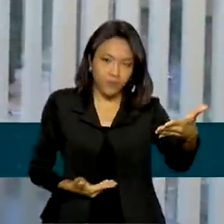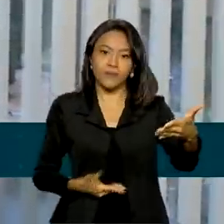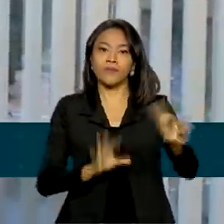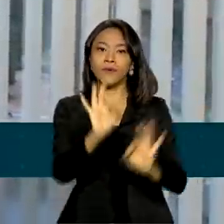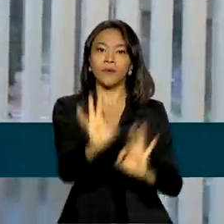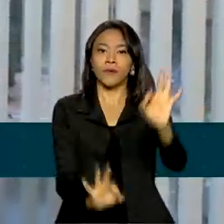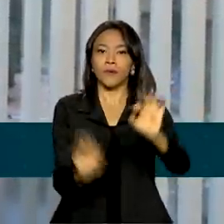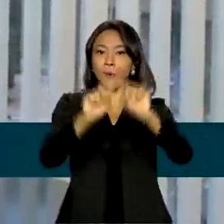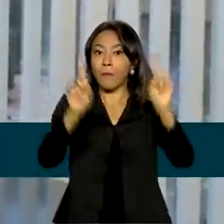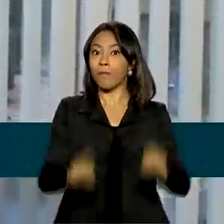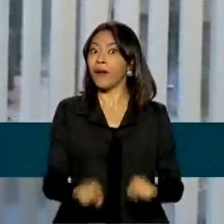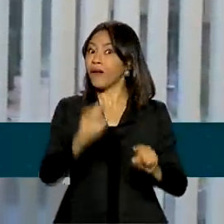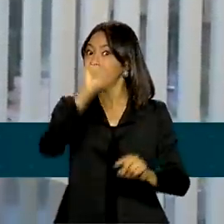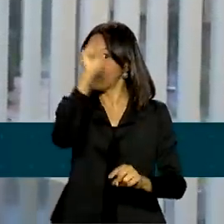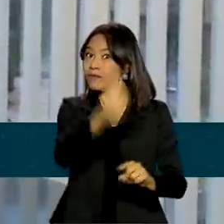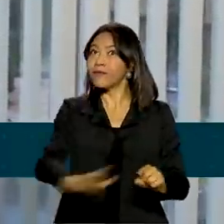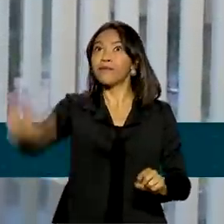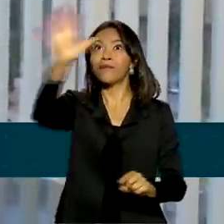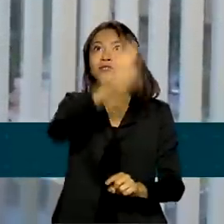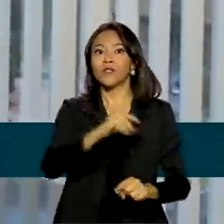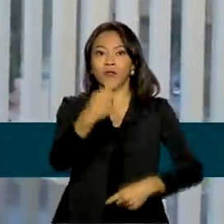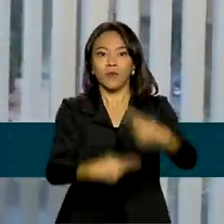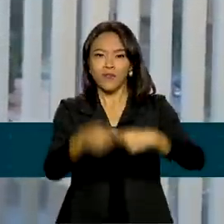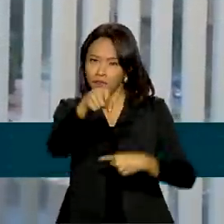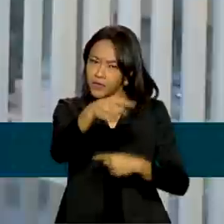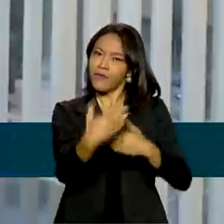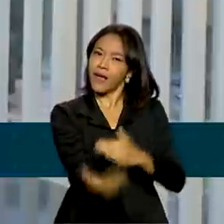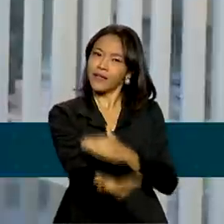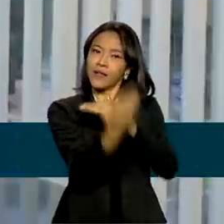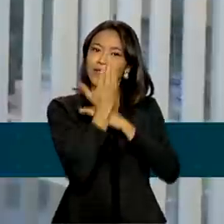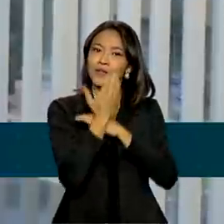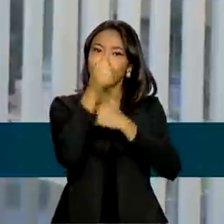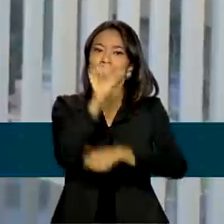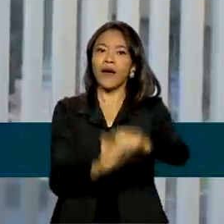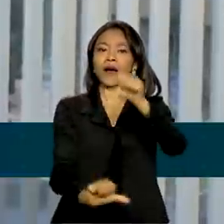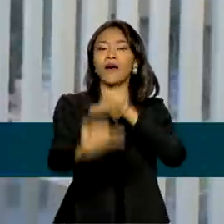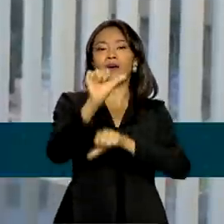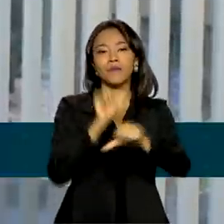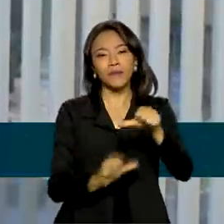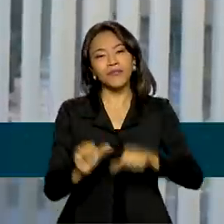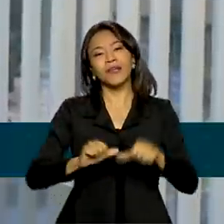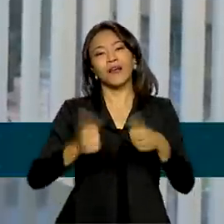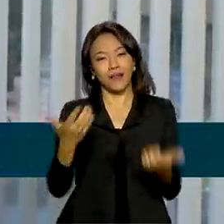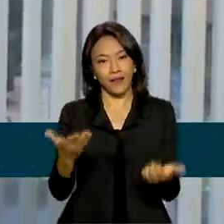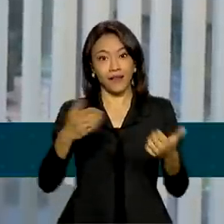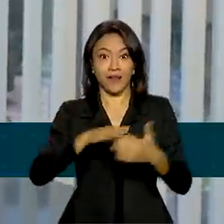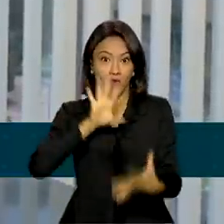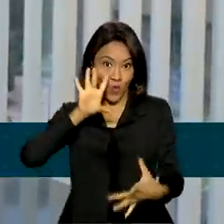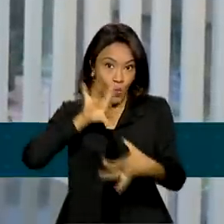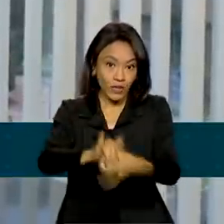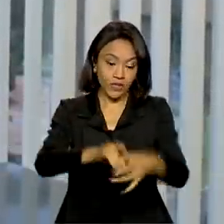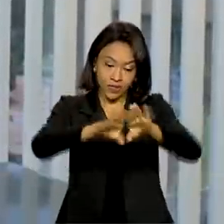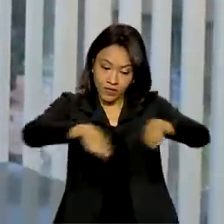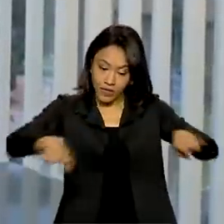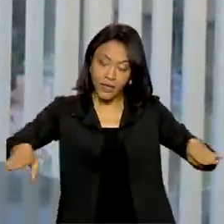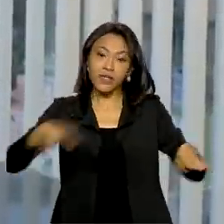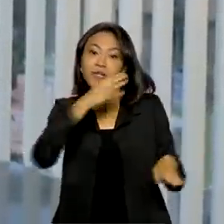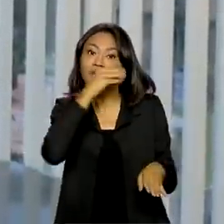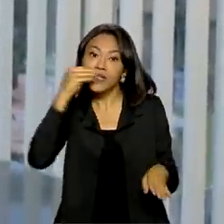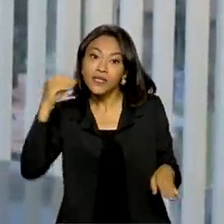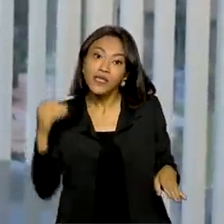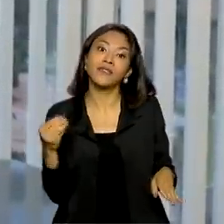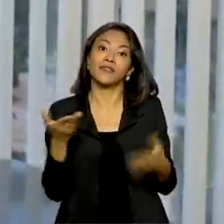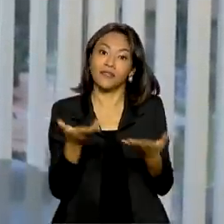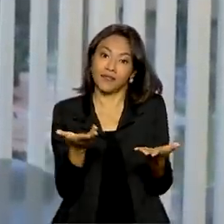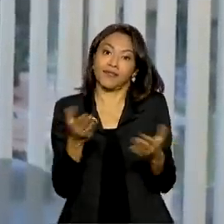forma, você vai ser um ator que vai estar ajudando a transformar a realidade das nossas crianças e adolescentes em um ator na defesa